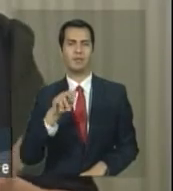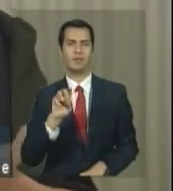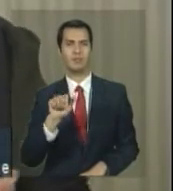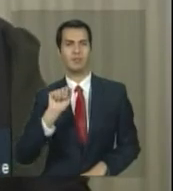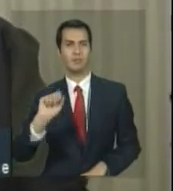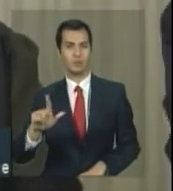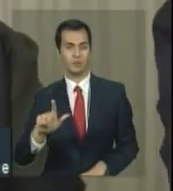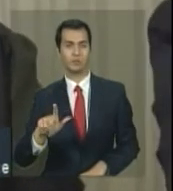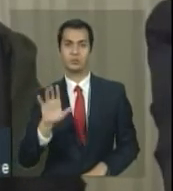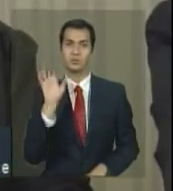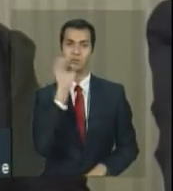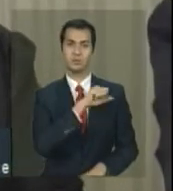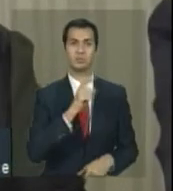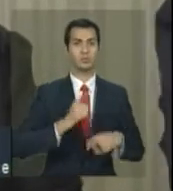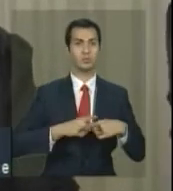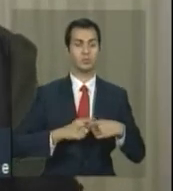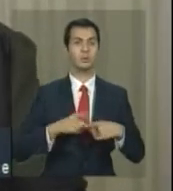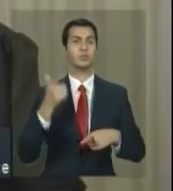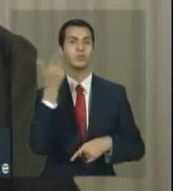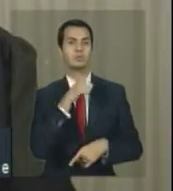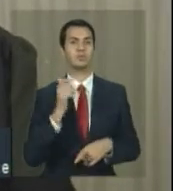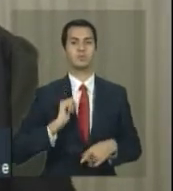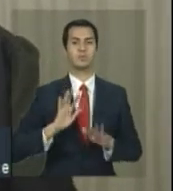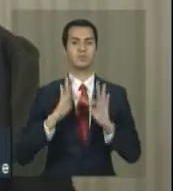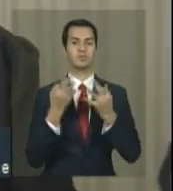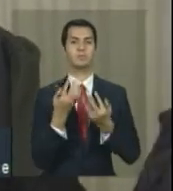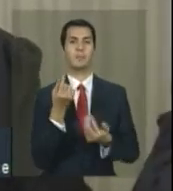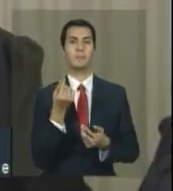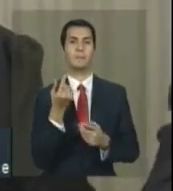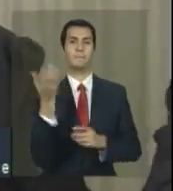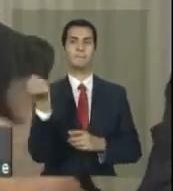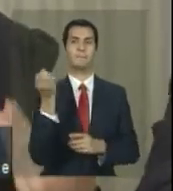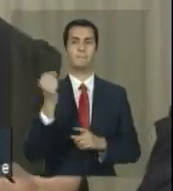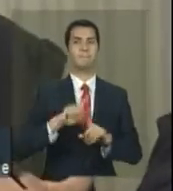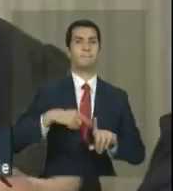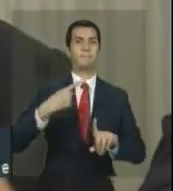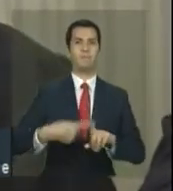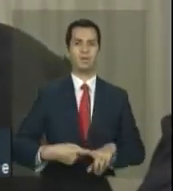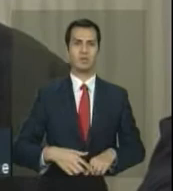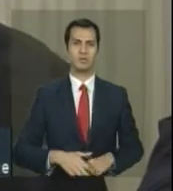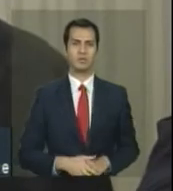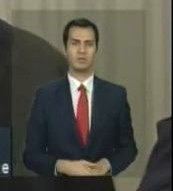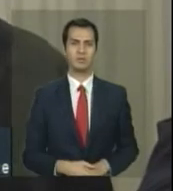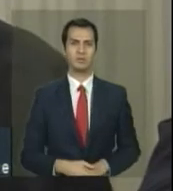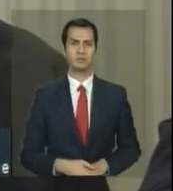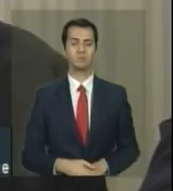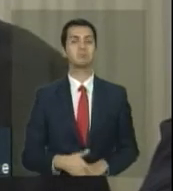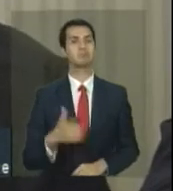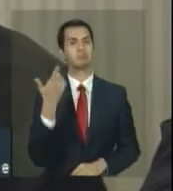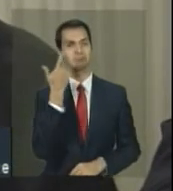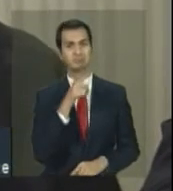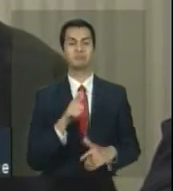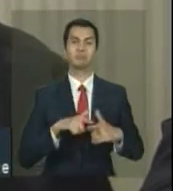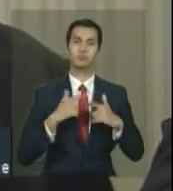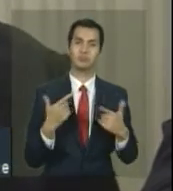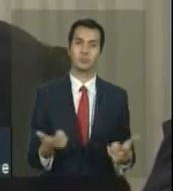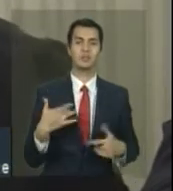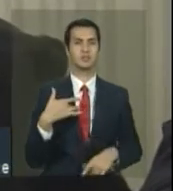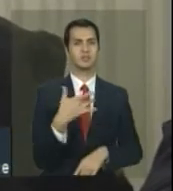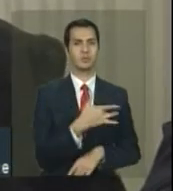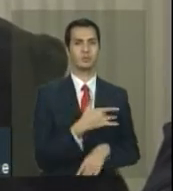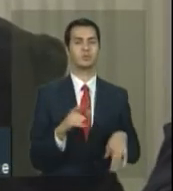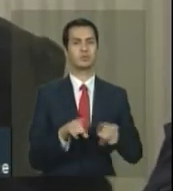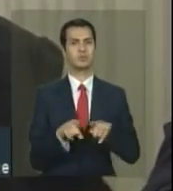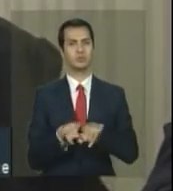já o benefício gestante e depois o benefício nutriz. Então, isso é um ganho do ponto de vista da saúde pública e também